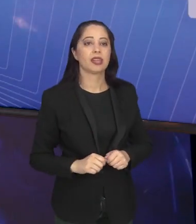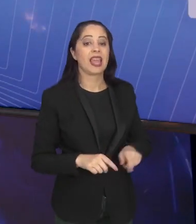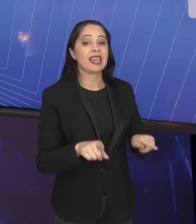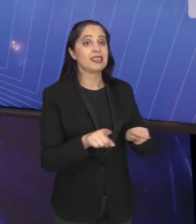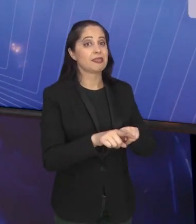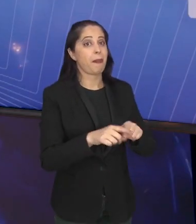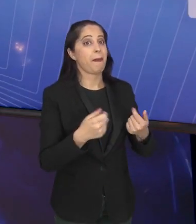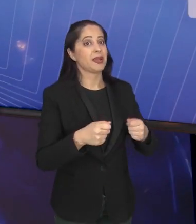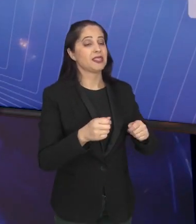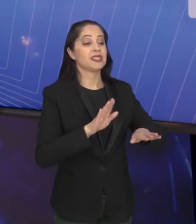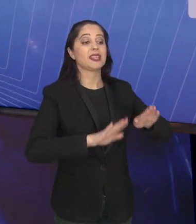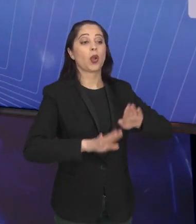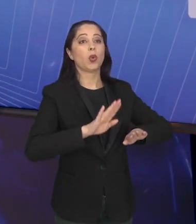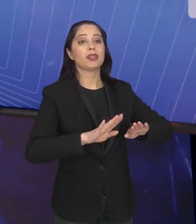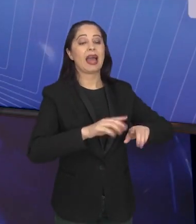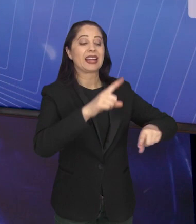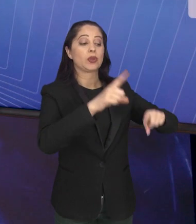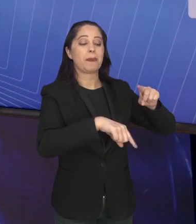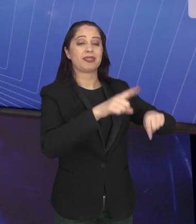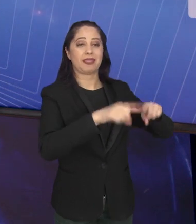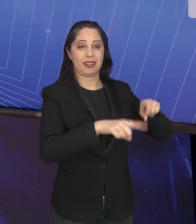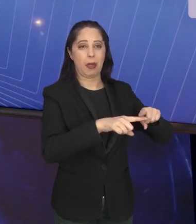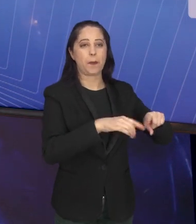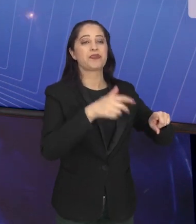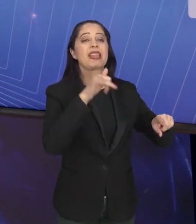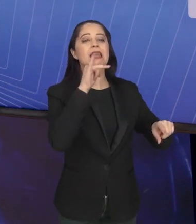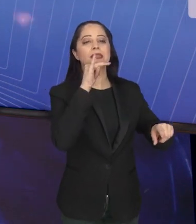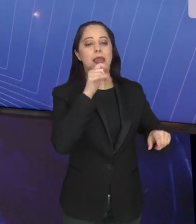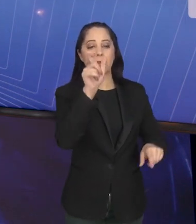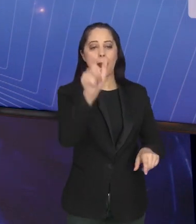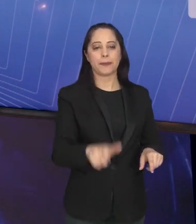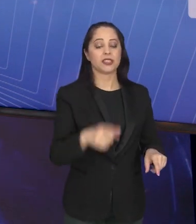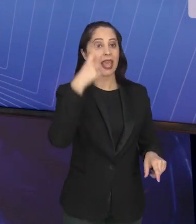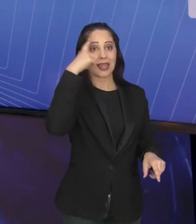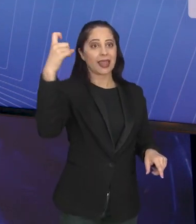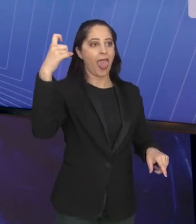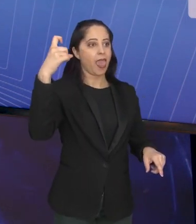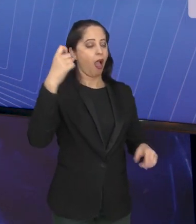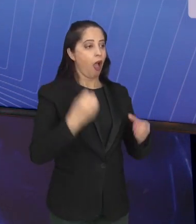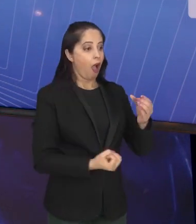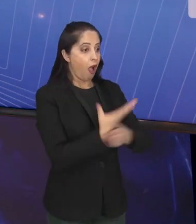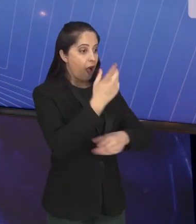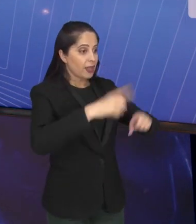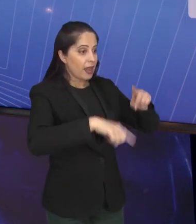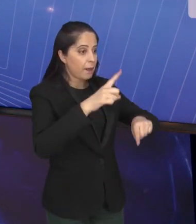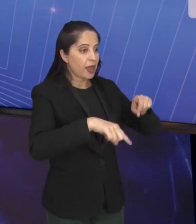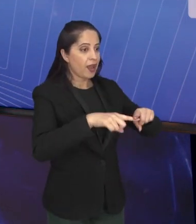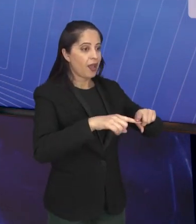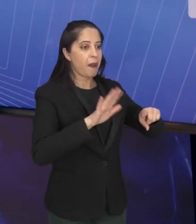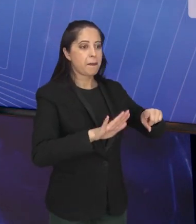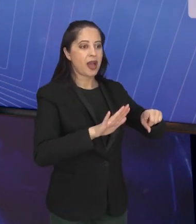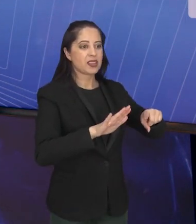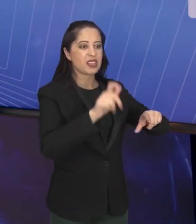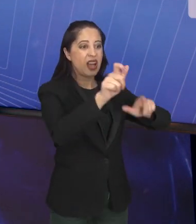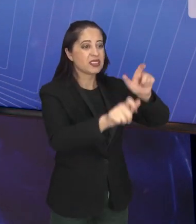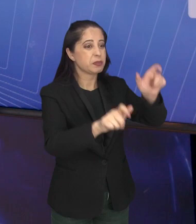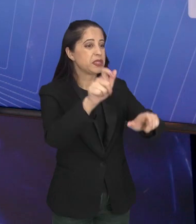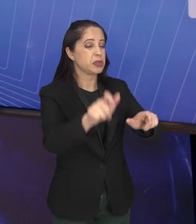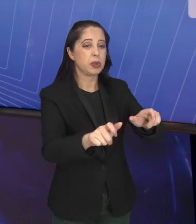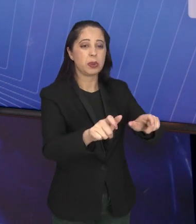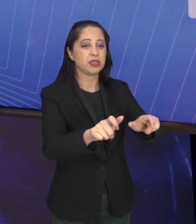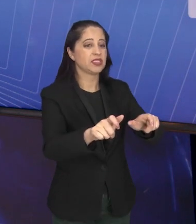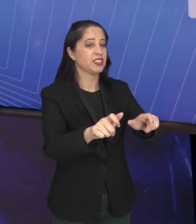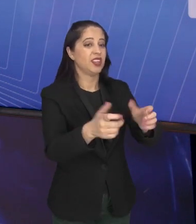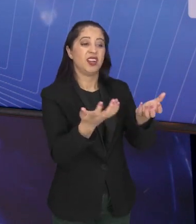relação ao seu produto. Porque tem pessoas que têm uma visão de um produto, um serviço, assim, perfeito. Mas não é o o mercado busca.